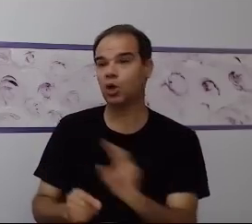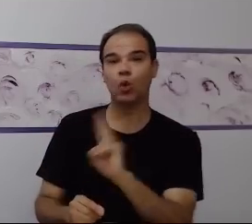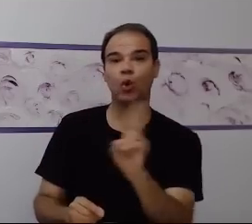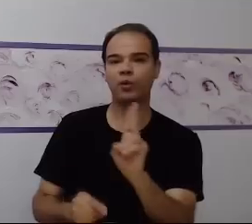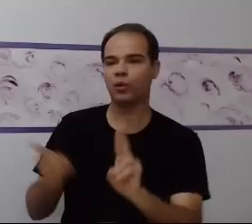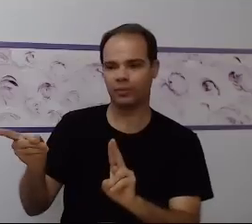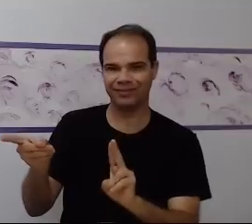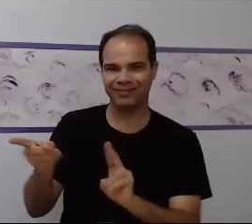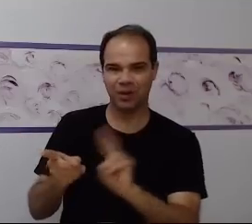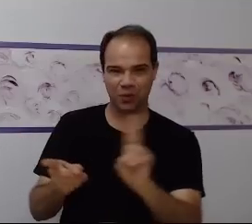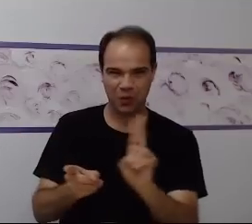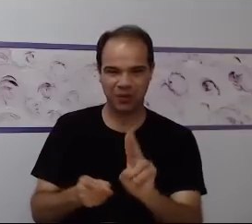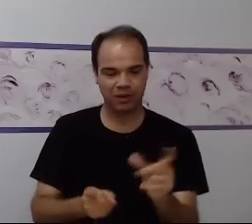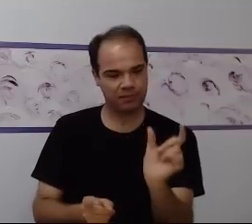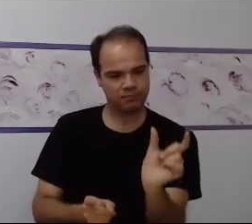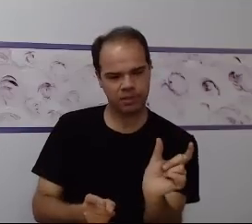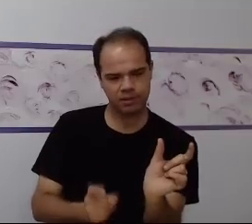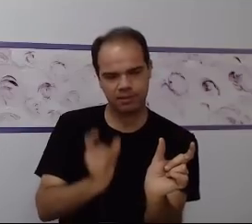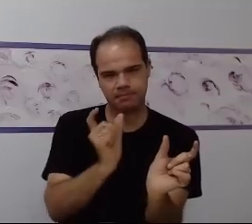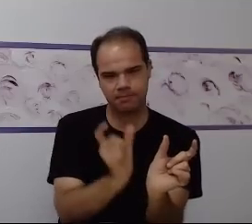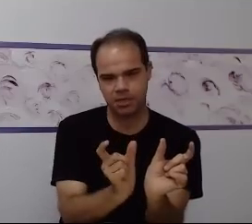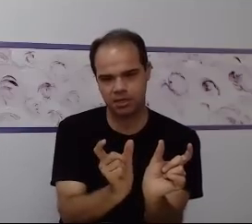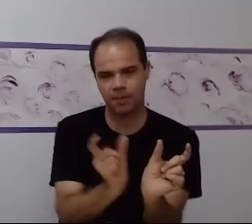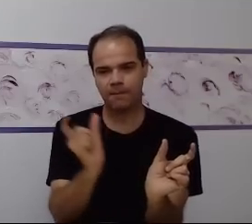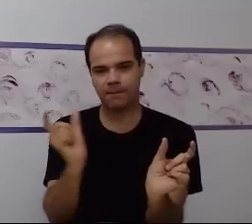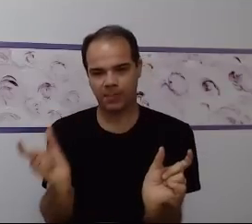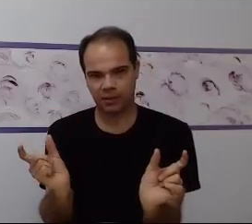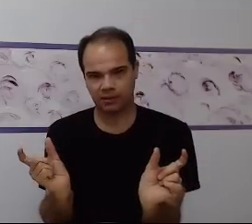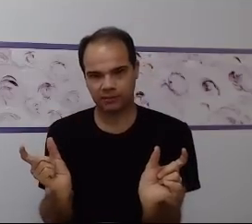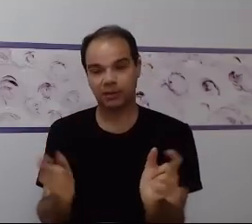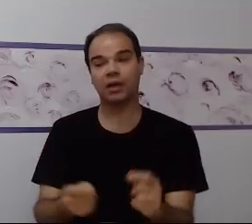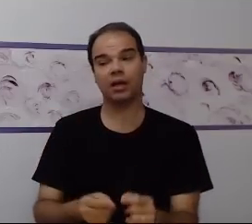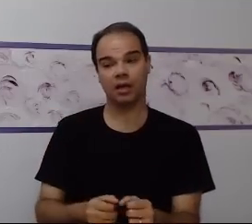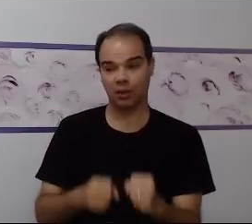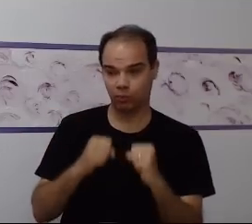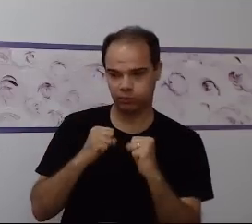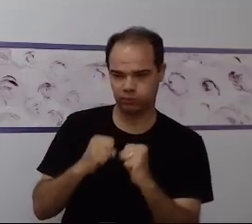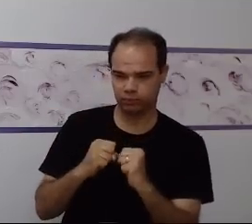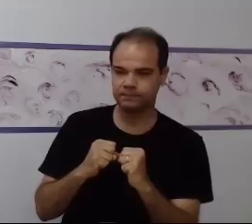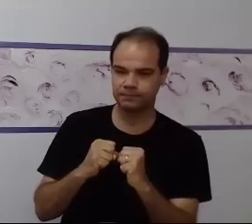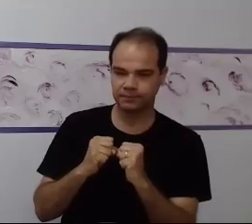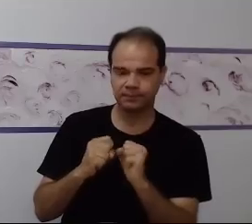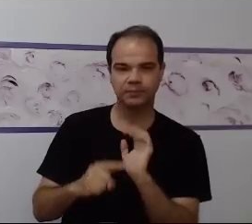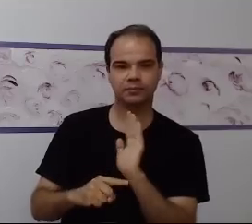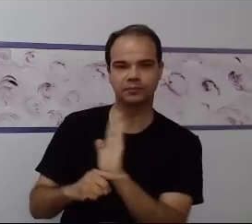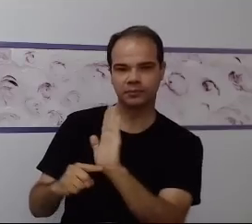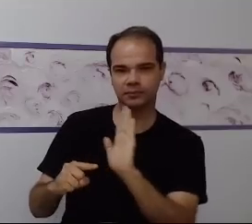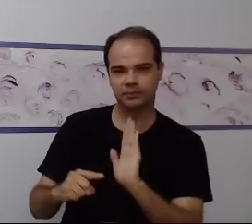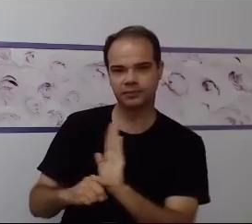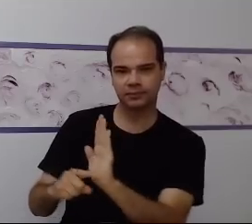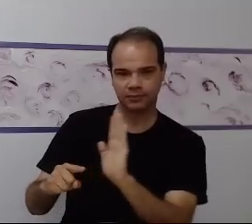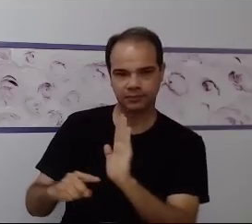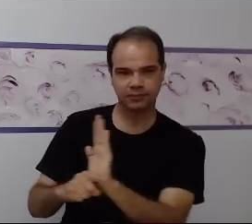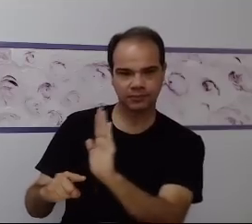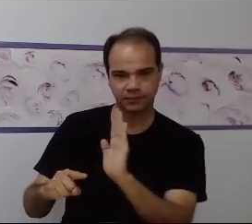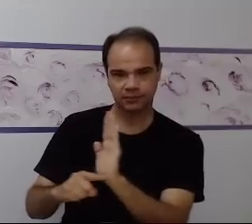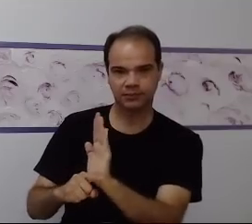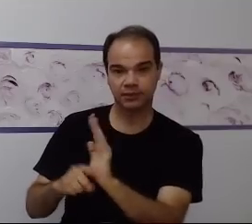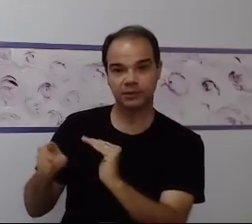nome dessa criança. Então, eu consigo estar trabalhando alguns favorecimentos para